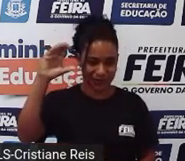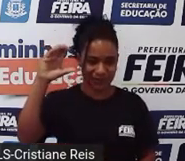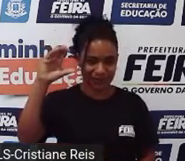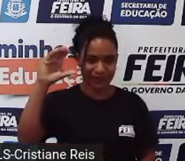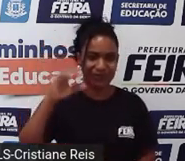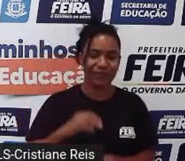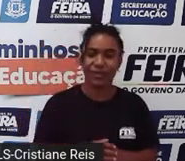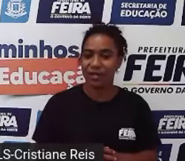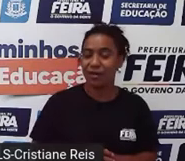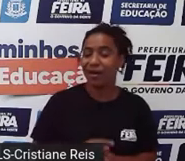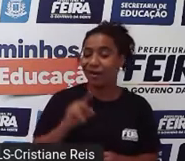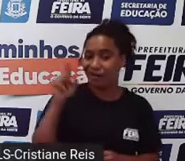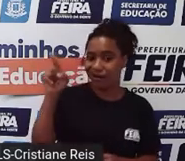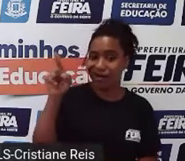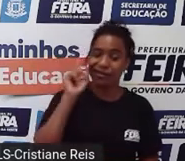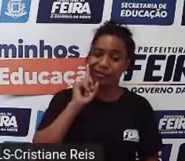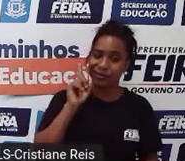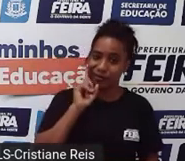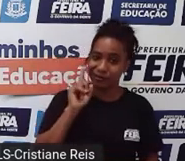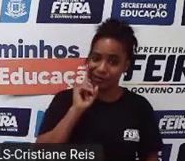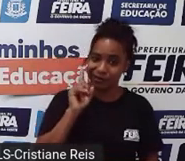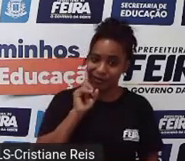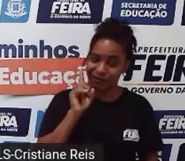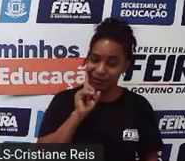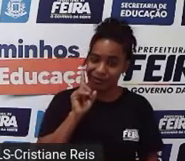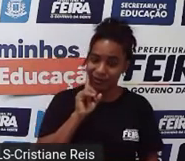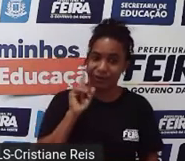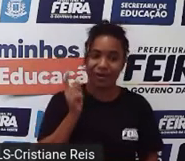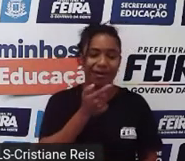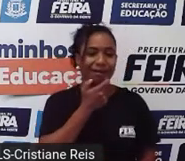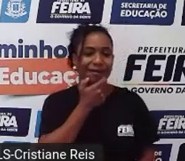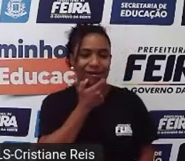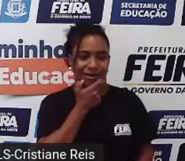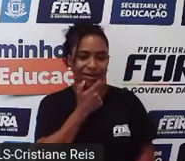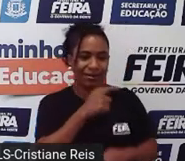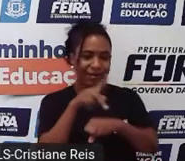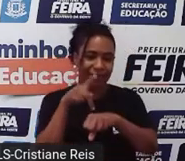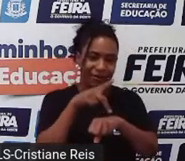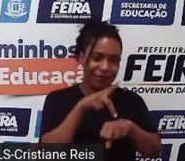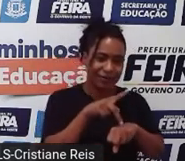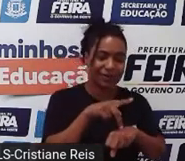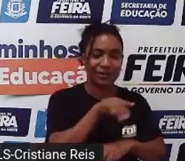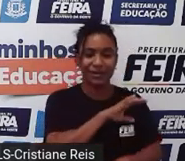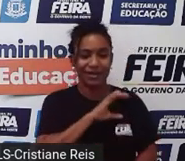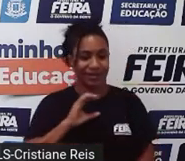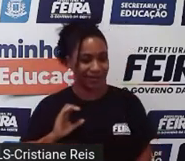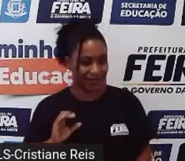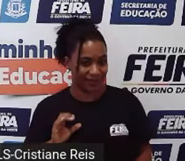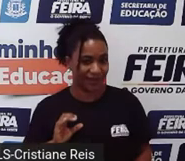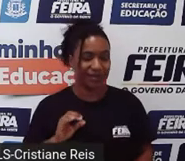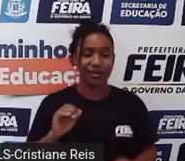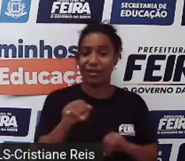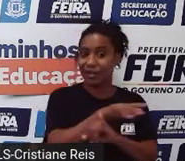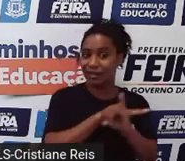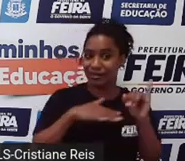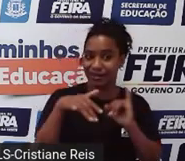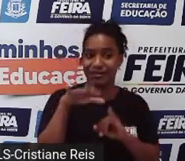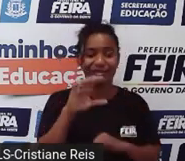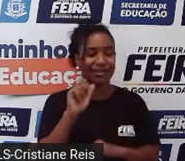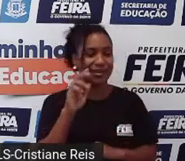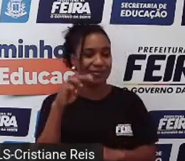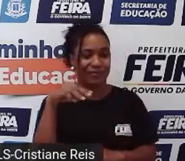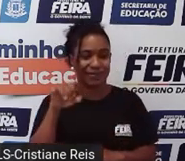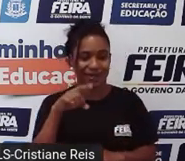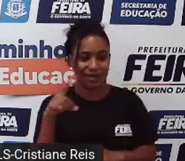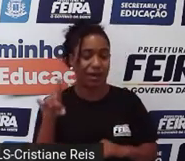E nos Estados Unidos e em outros países que falam inglês, por exemplo, Canadá, as Ilhas Caimã, Belize.